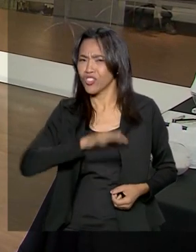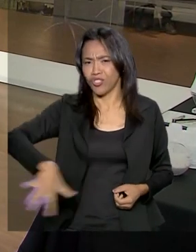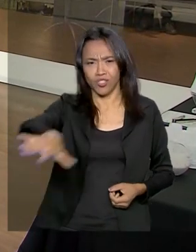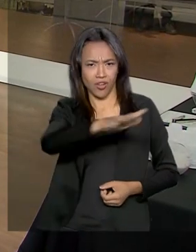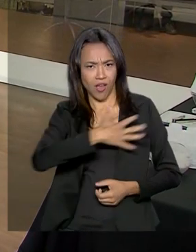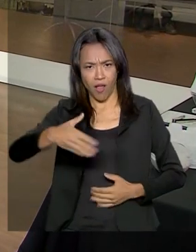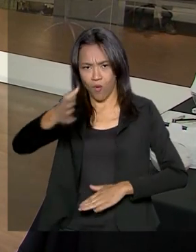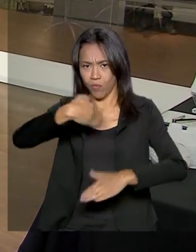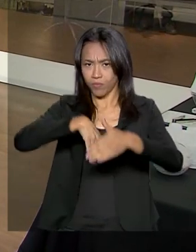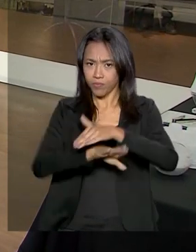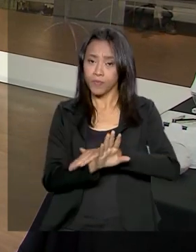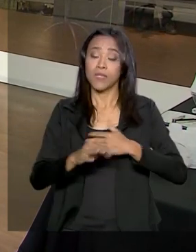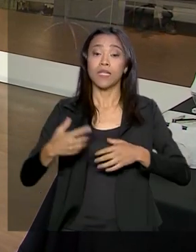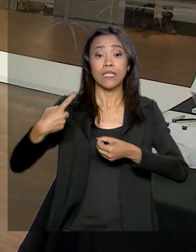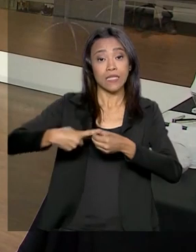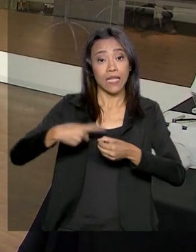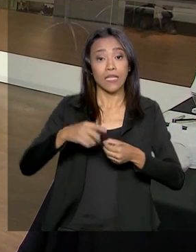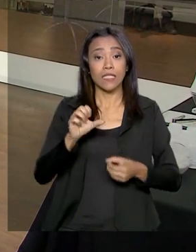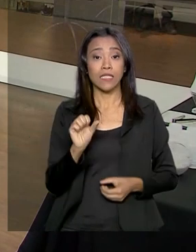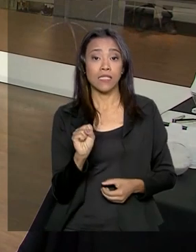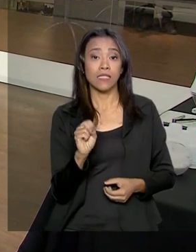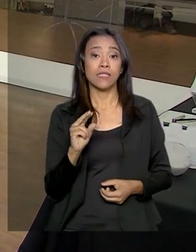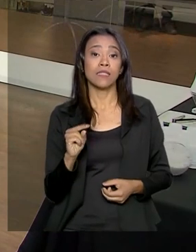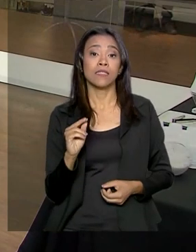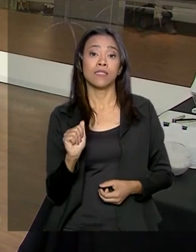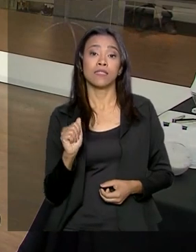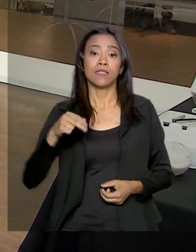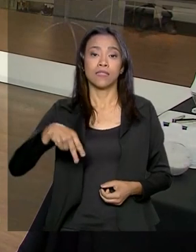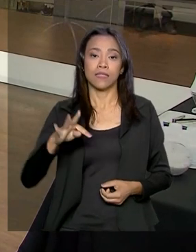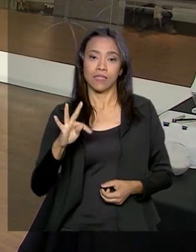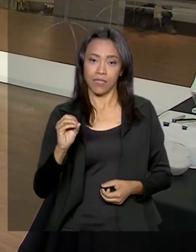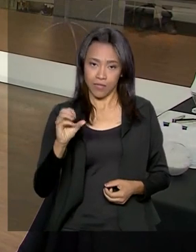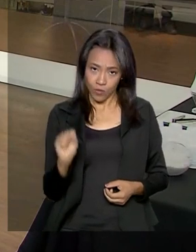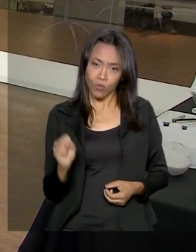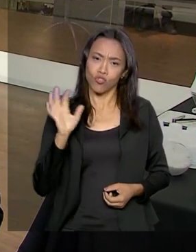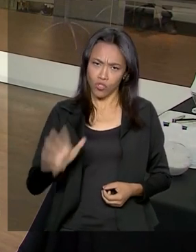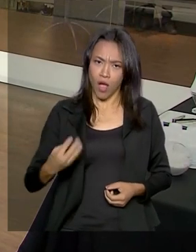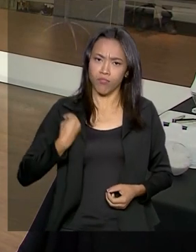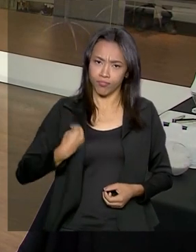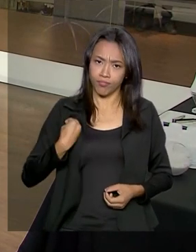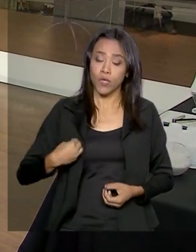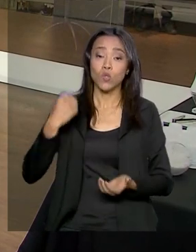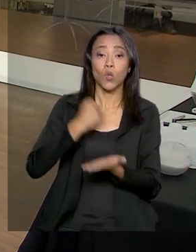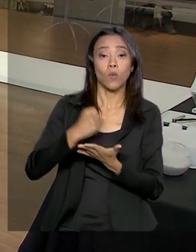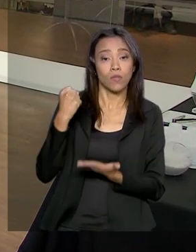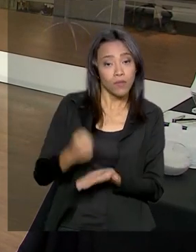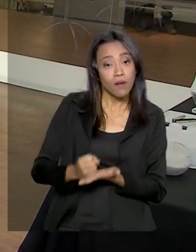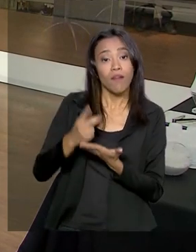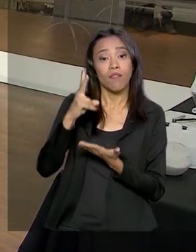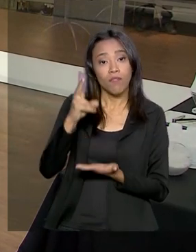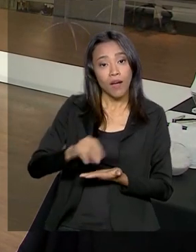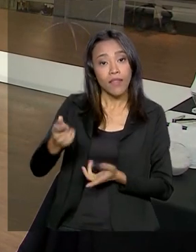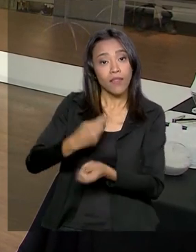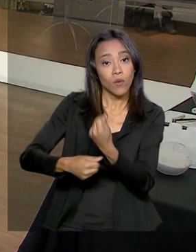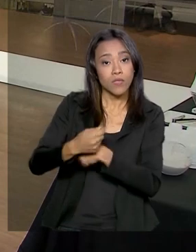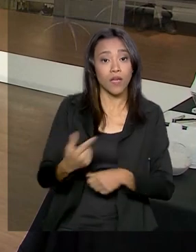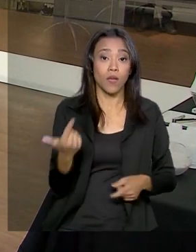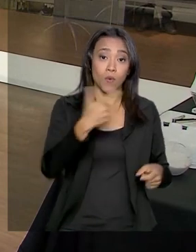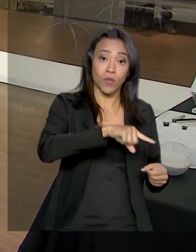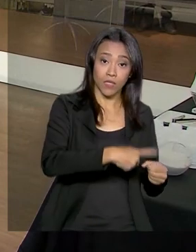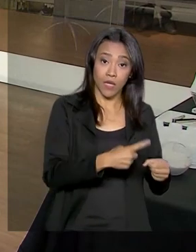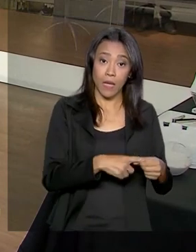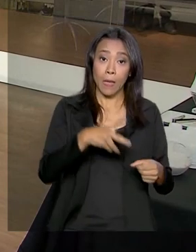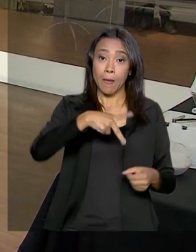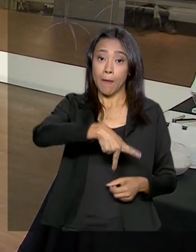áreas em Santos são brownfield, ou seja, já existem e terão os contratos renegociados. Já em Paranaguá, a área é